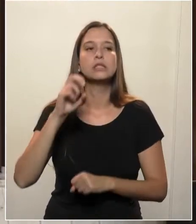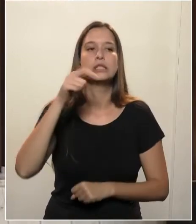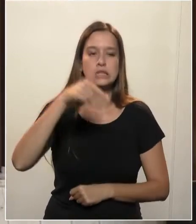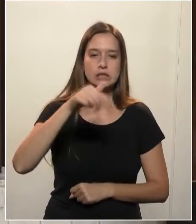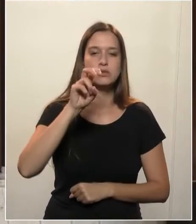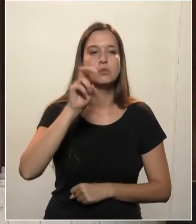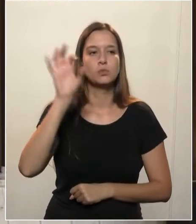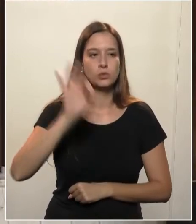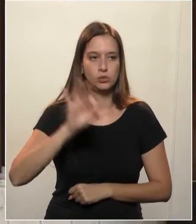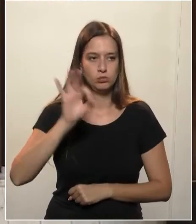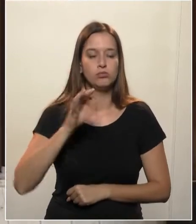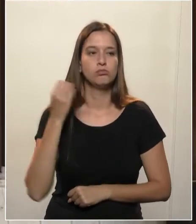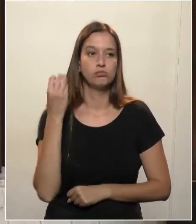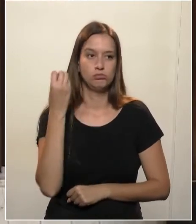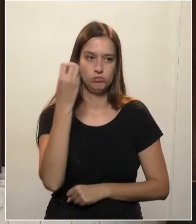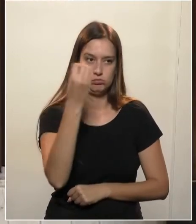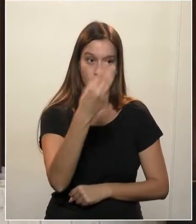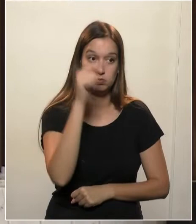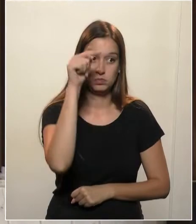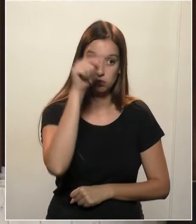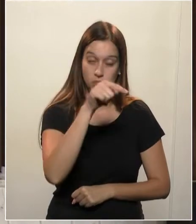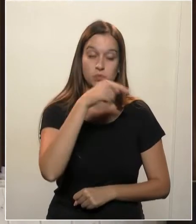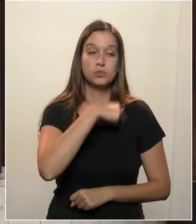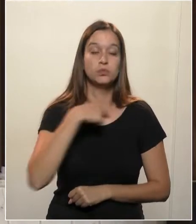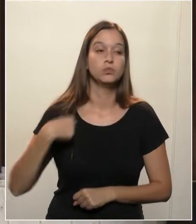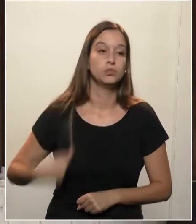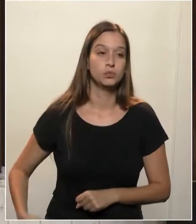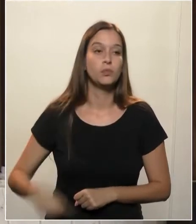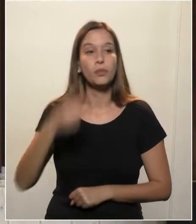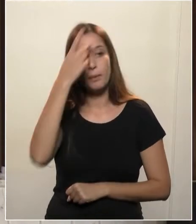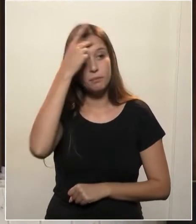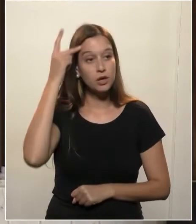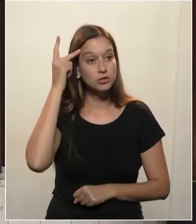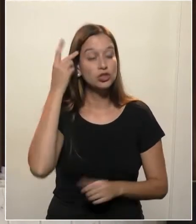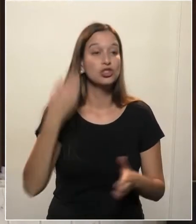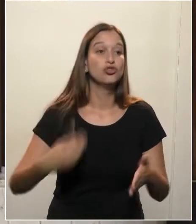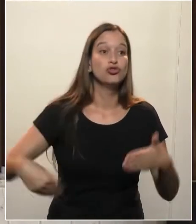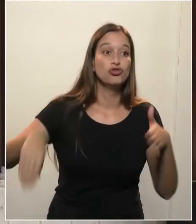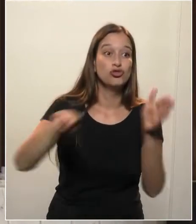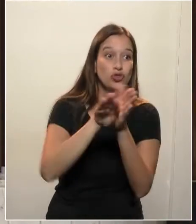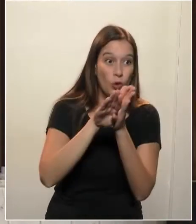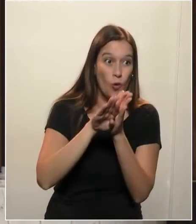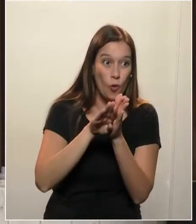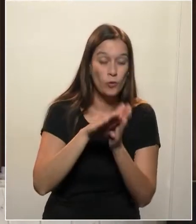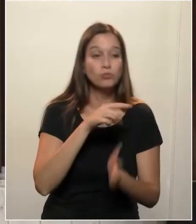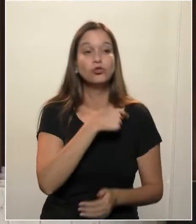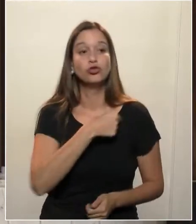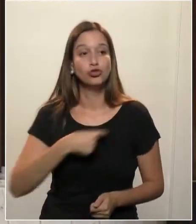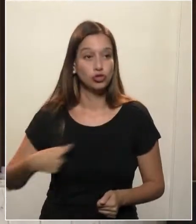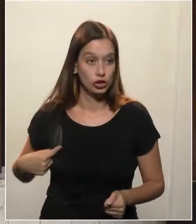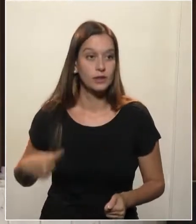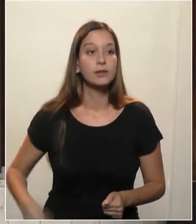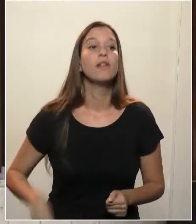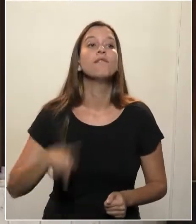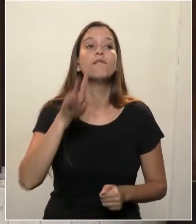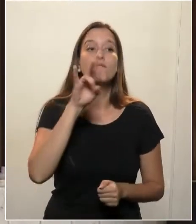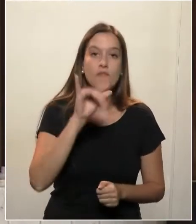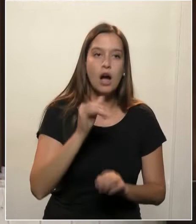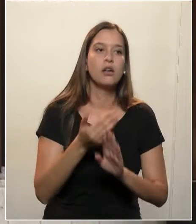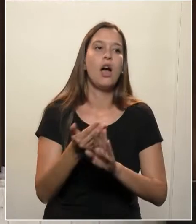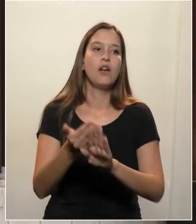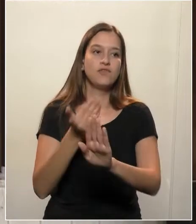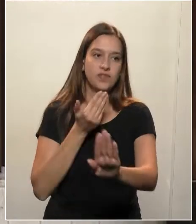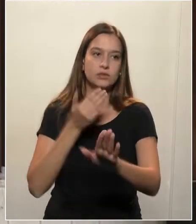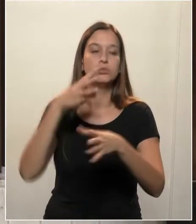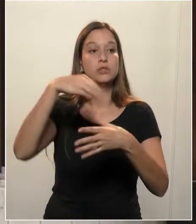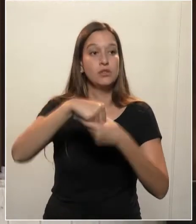na China com sintoma ou sem sintoma, vai para isolamento. Vai para isolamento e vai ter que pagar